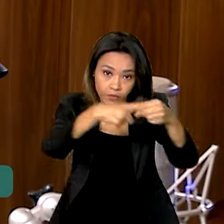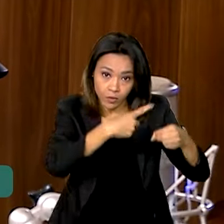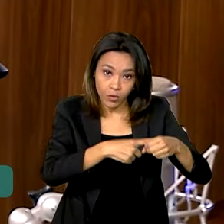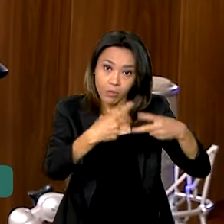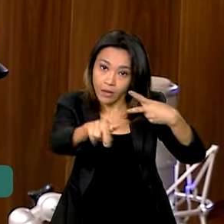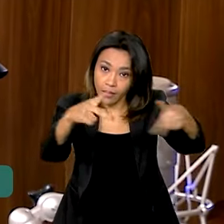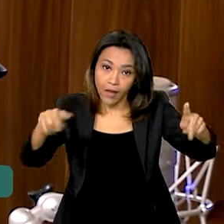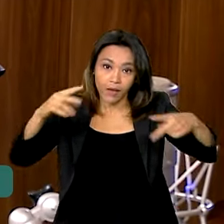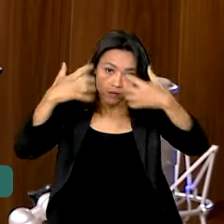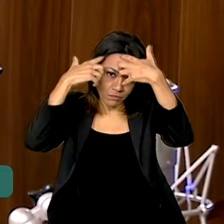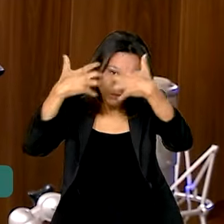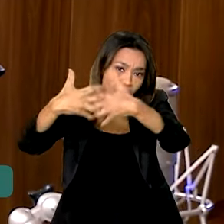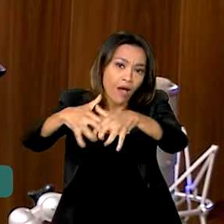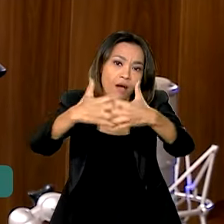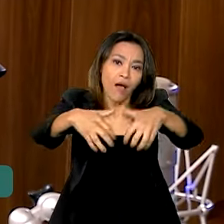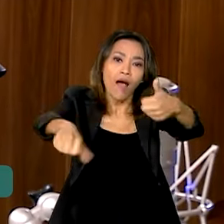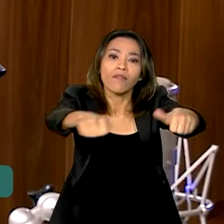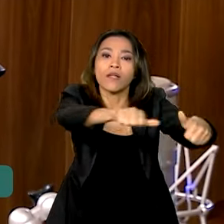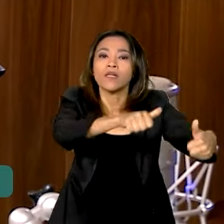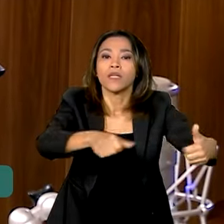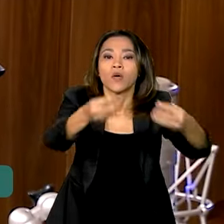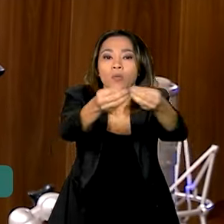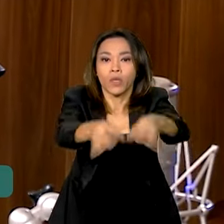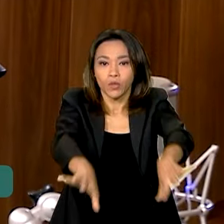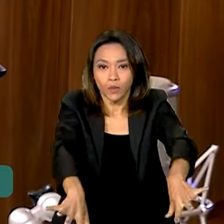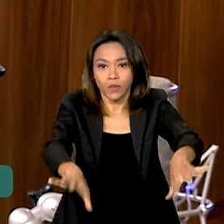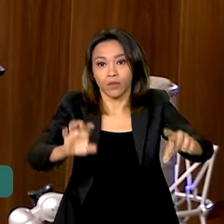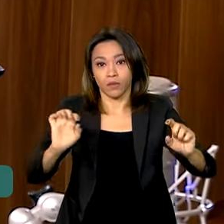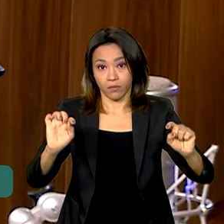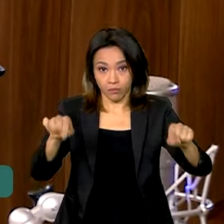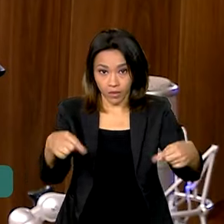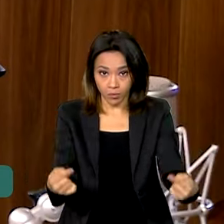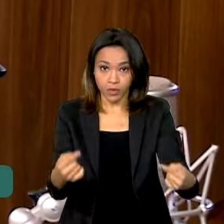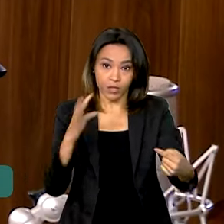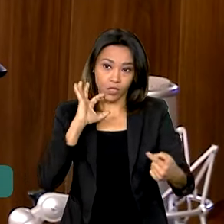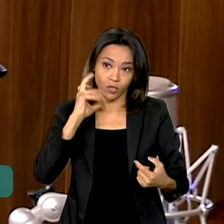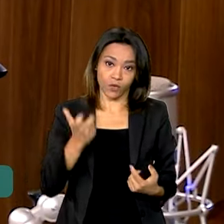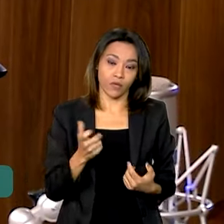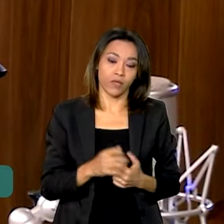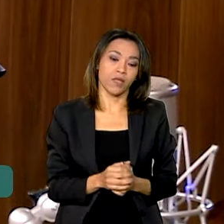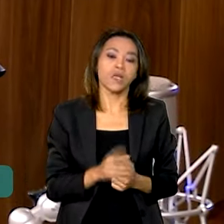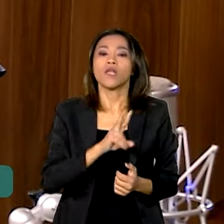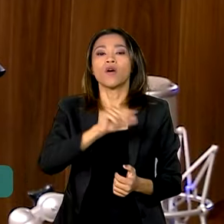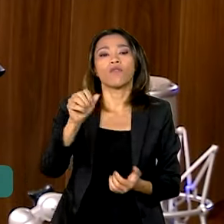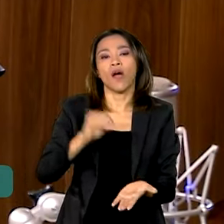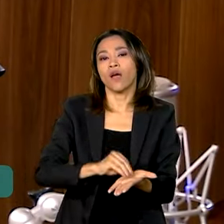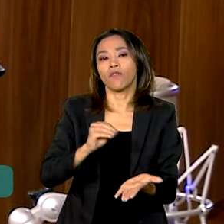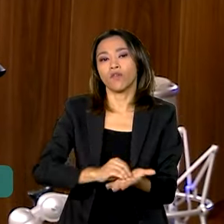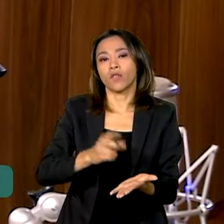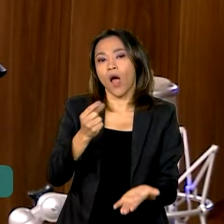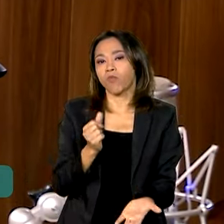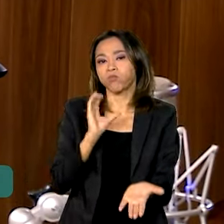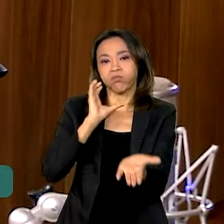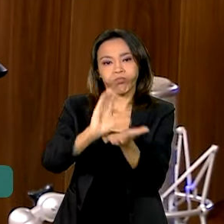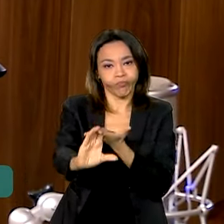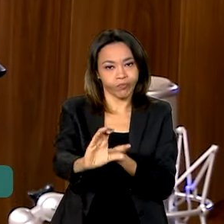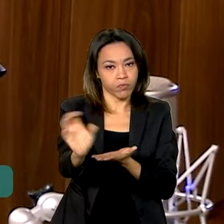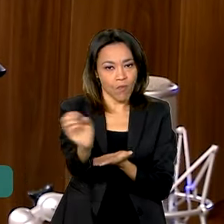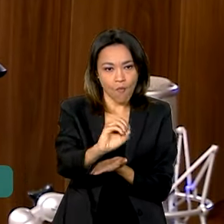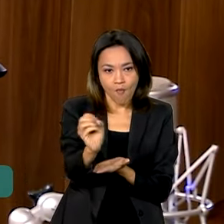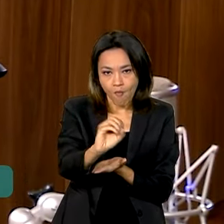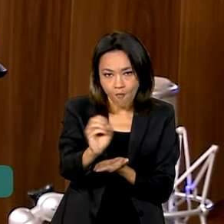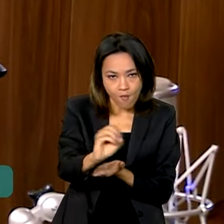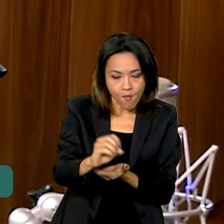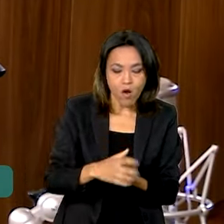o meu recado, o recado do presidente Lula ao povo do Rio Grande do Sul. Não faltará recursos, não faltará